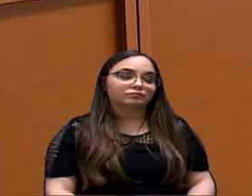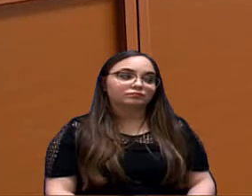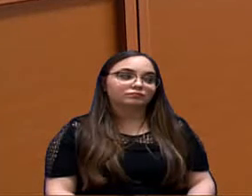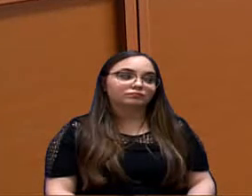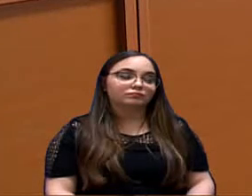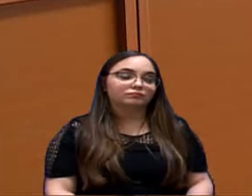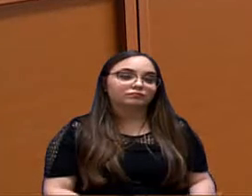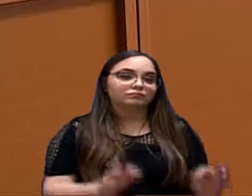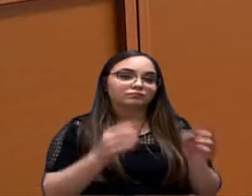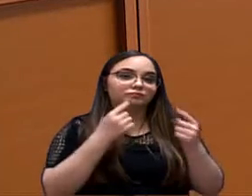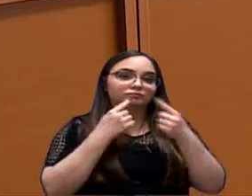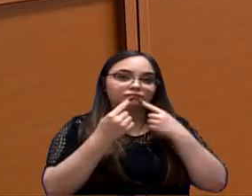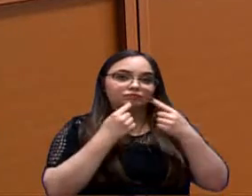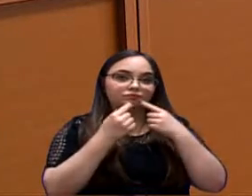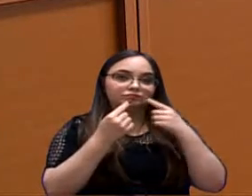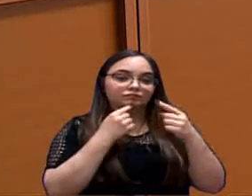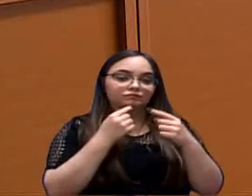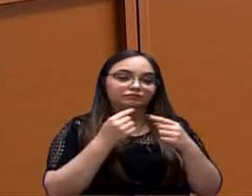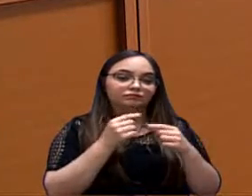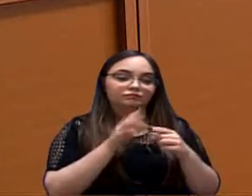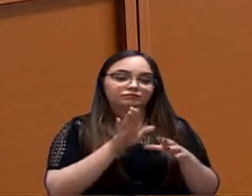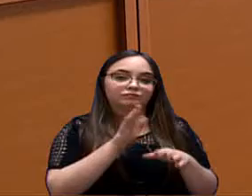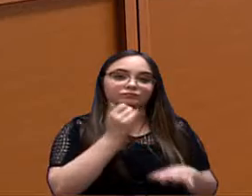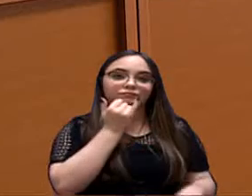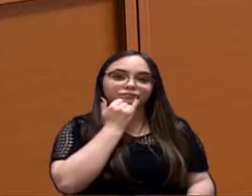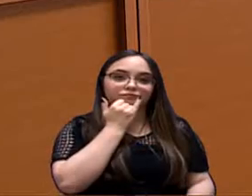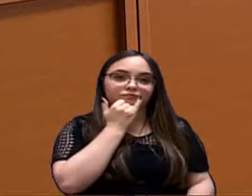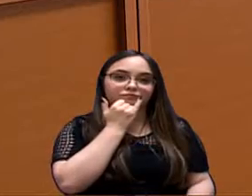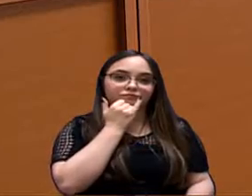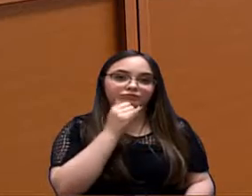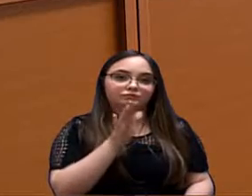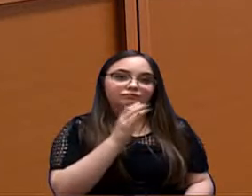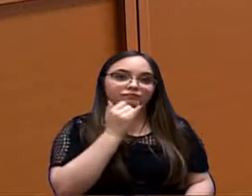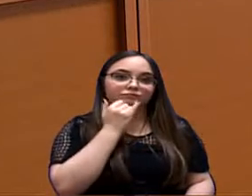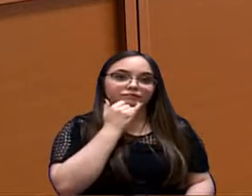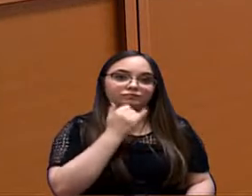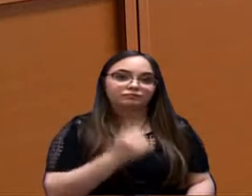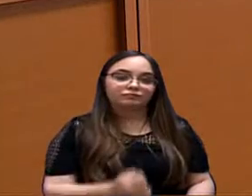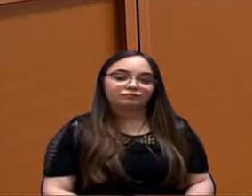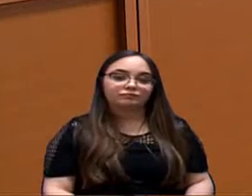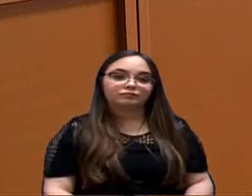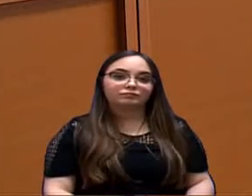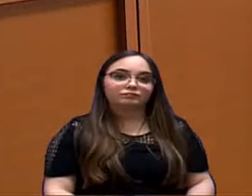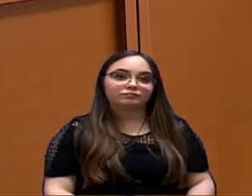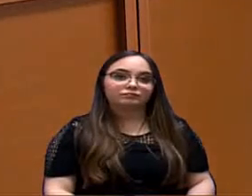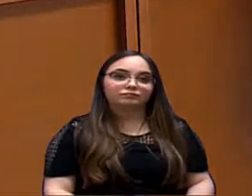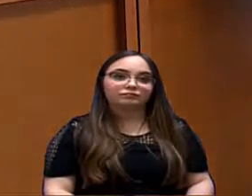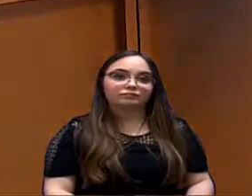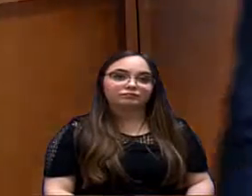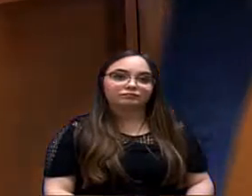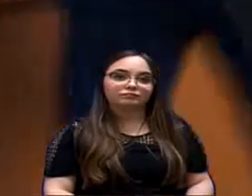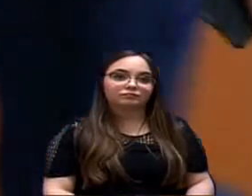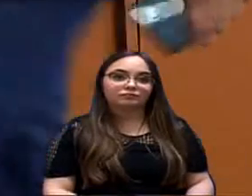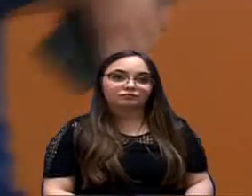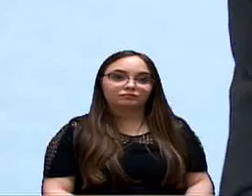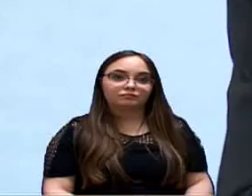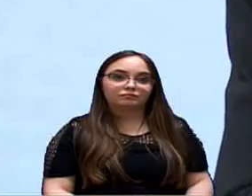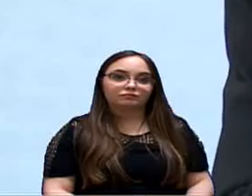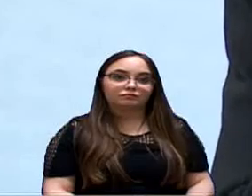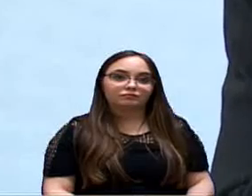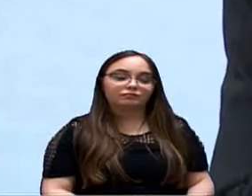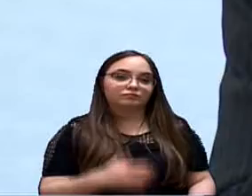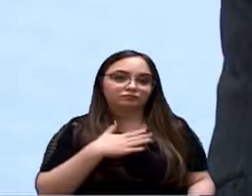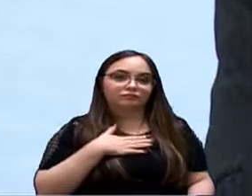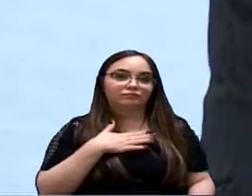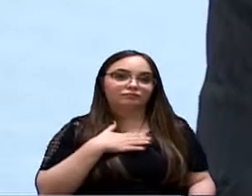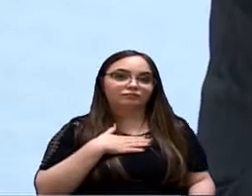É encerrado. Ah, desculpa, o excelente pedido. Você pediu em a parte? Desculpa, vereador.